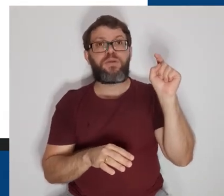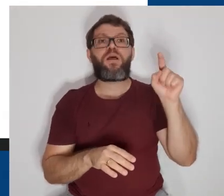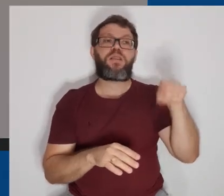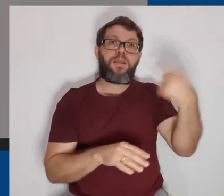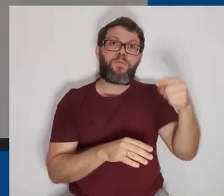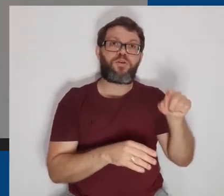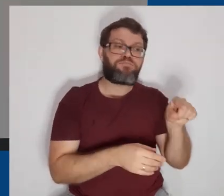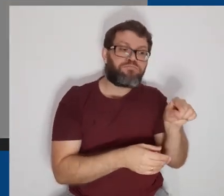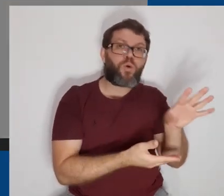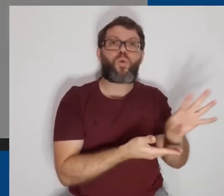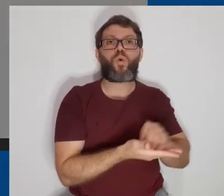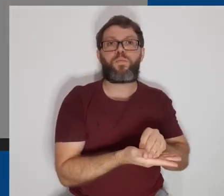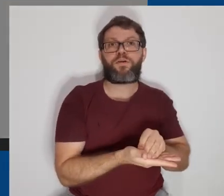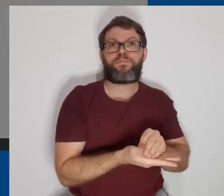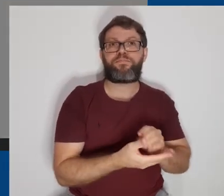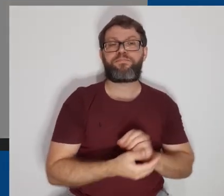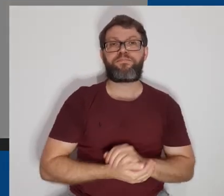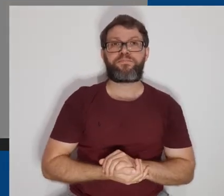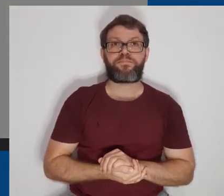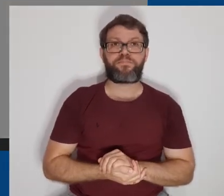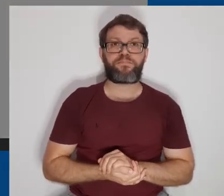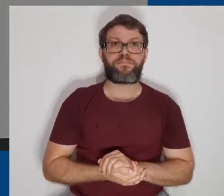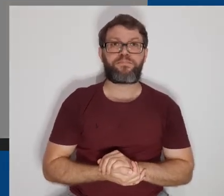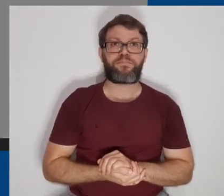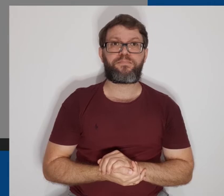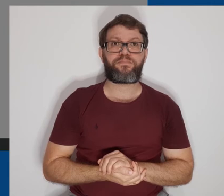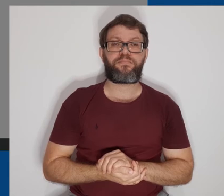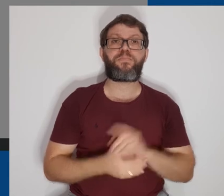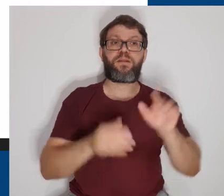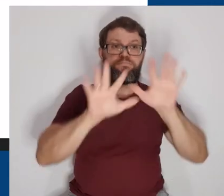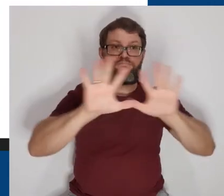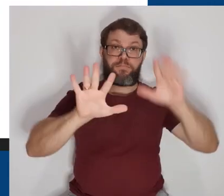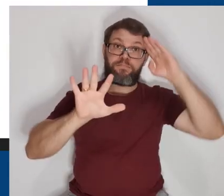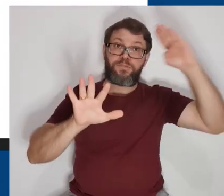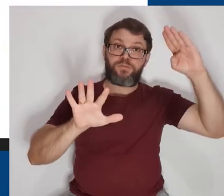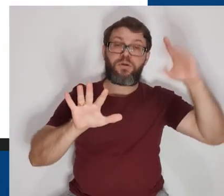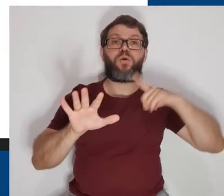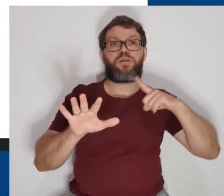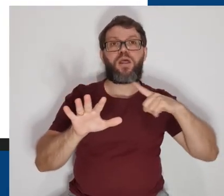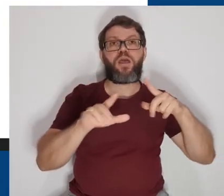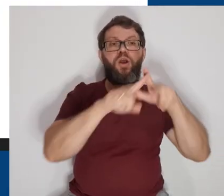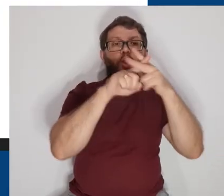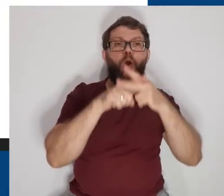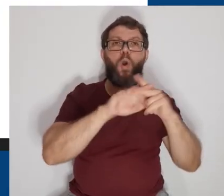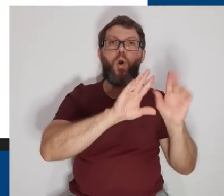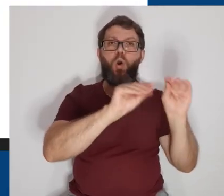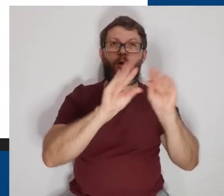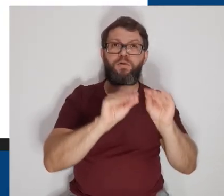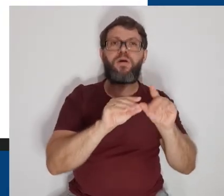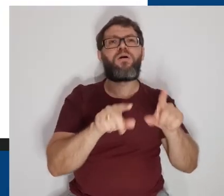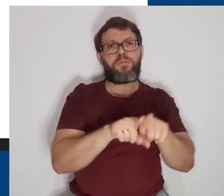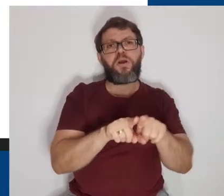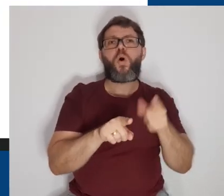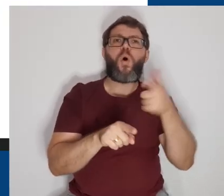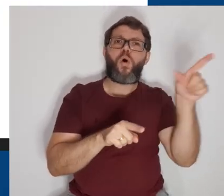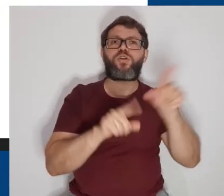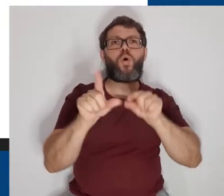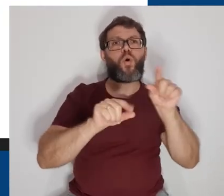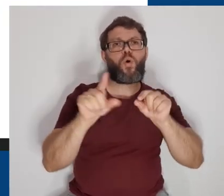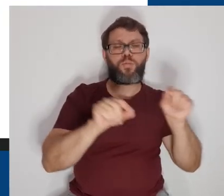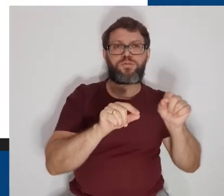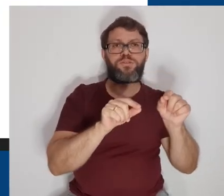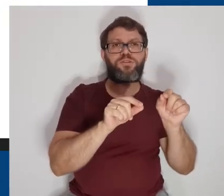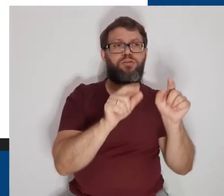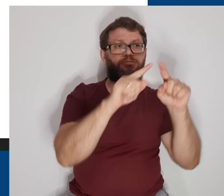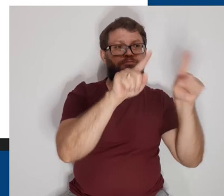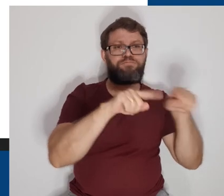no canto superior direito e depois em Copiar. Na tela inicial, além das configurações, temos outras